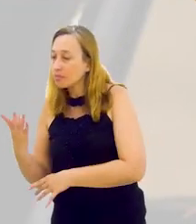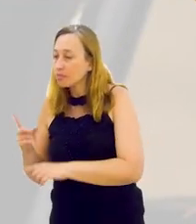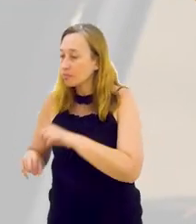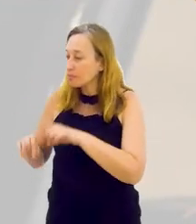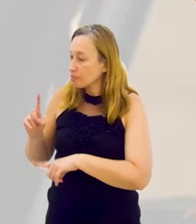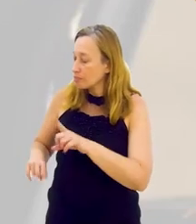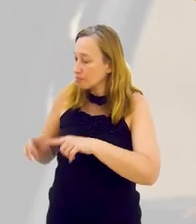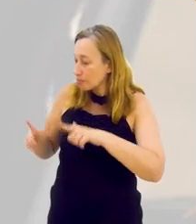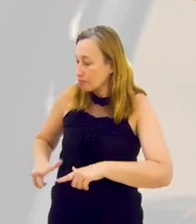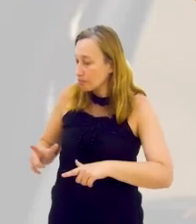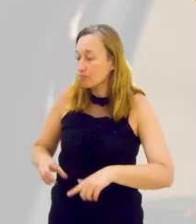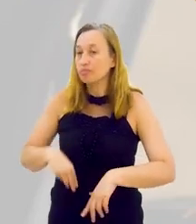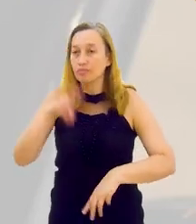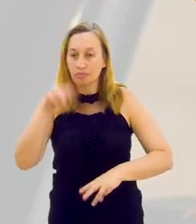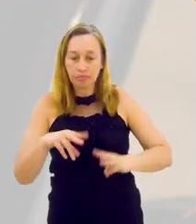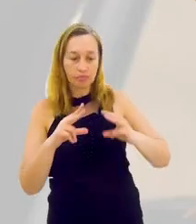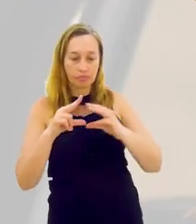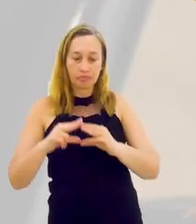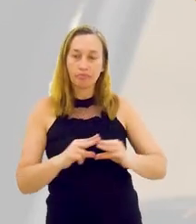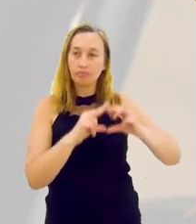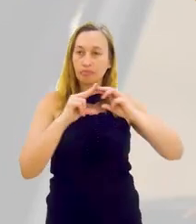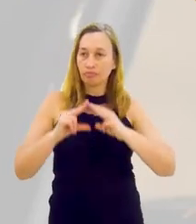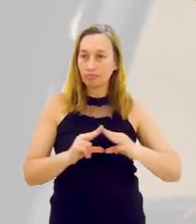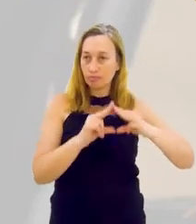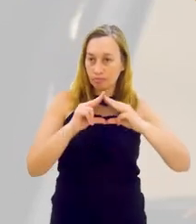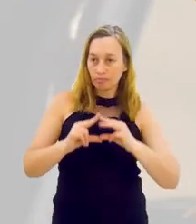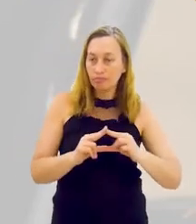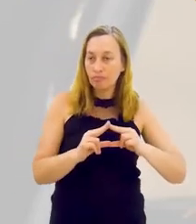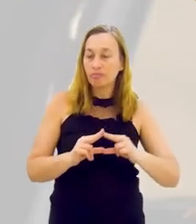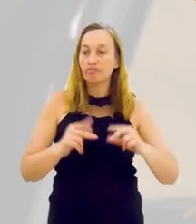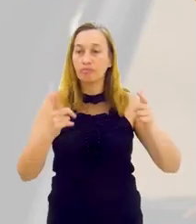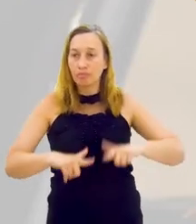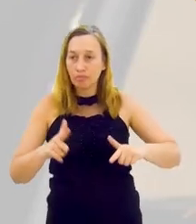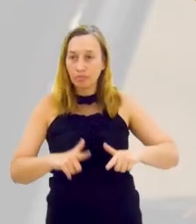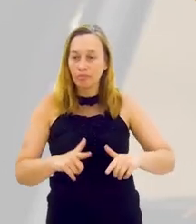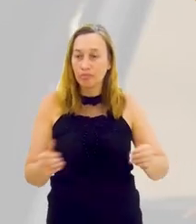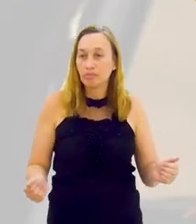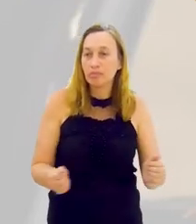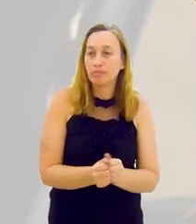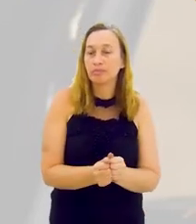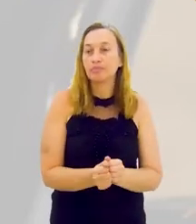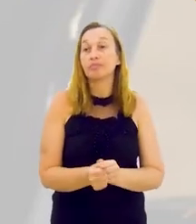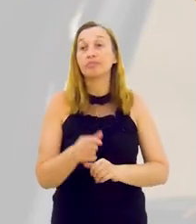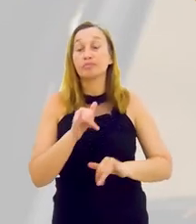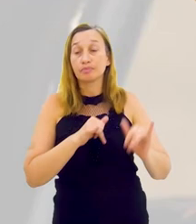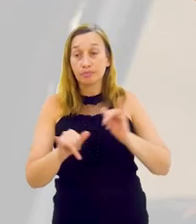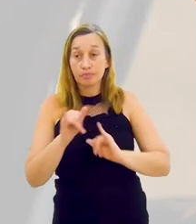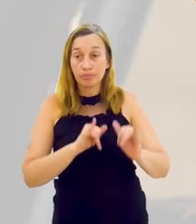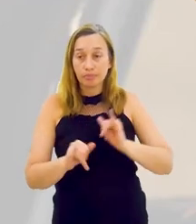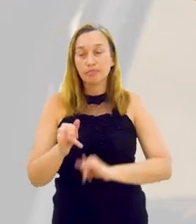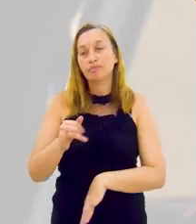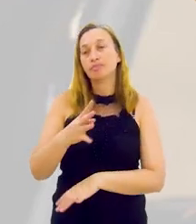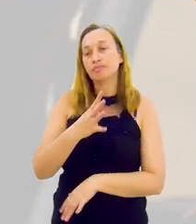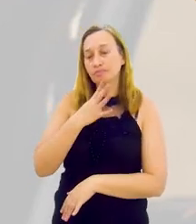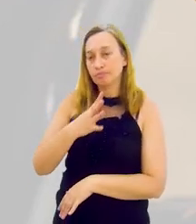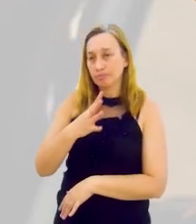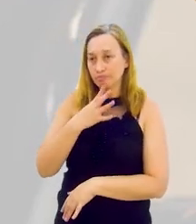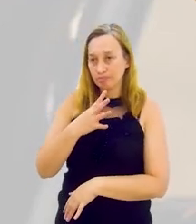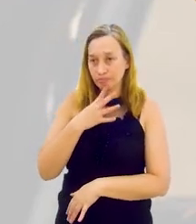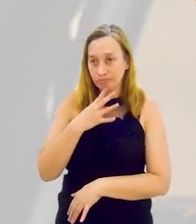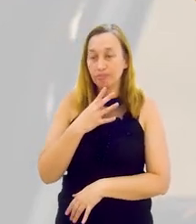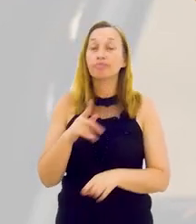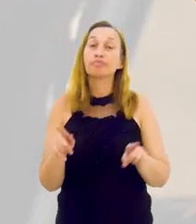o produtor local, com quem faz a reciclagem, e o ambiente que ele está envolvido. Isso você consegue através de